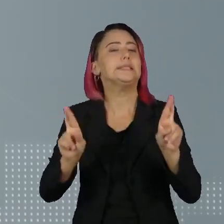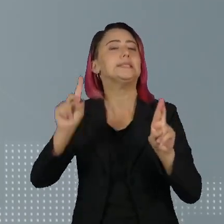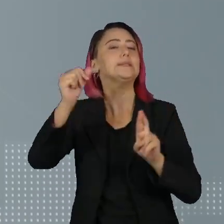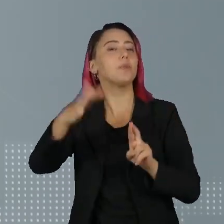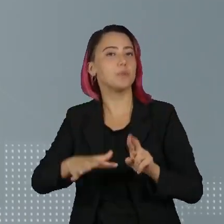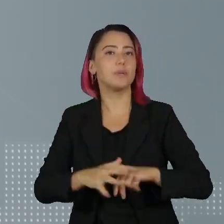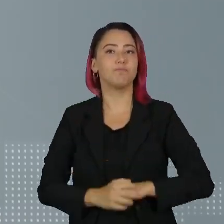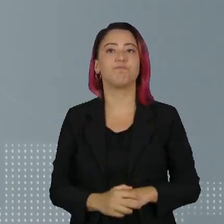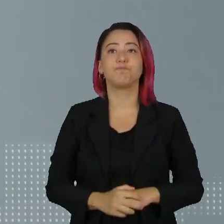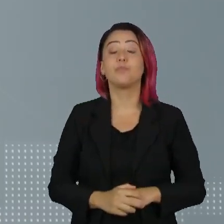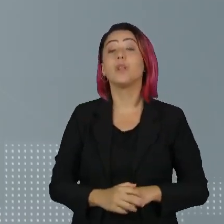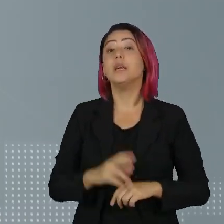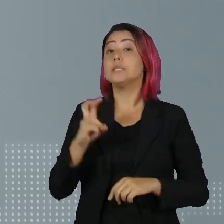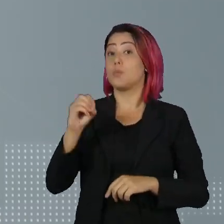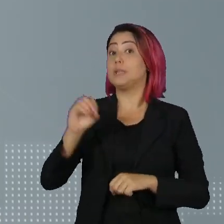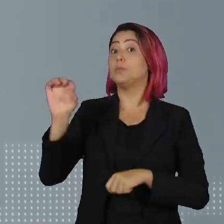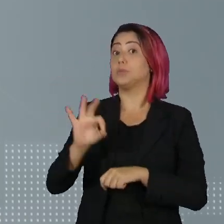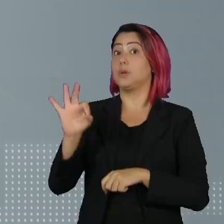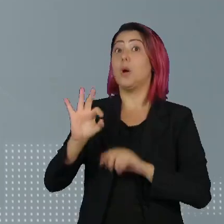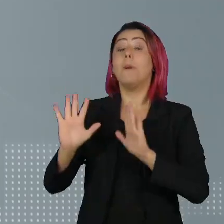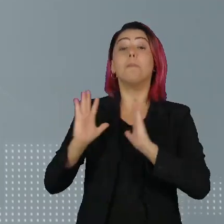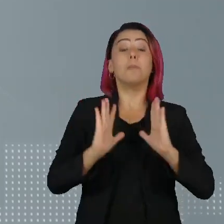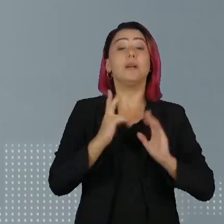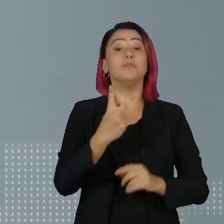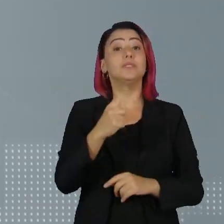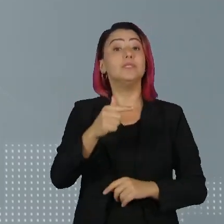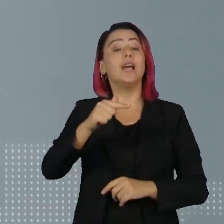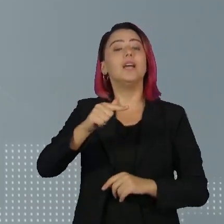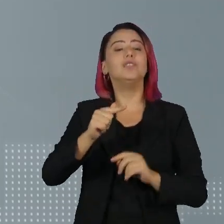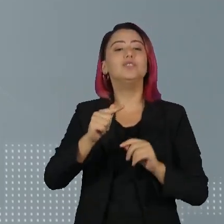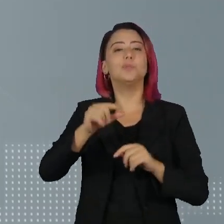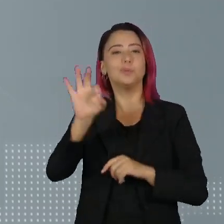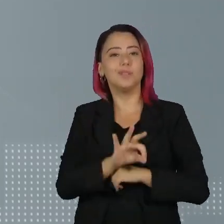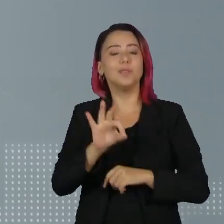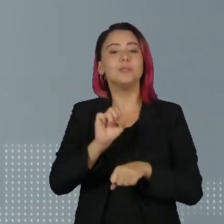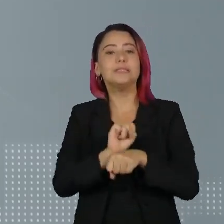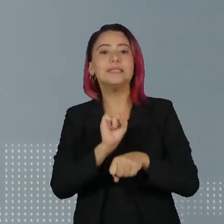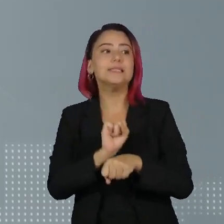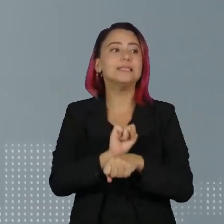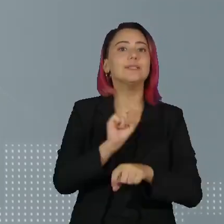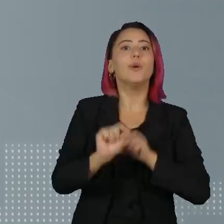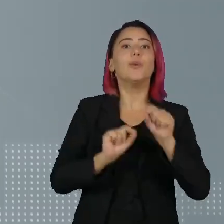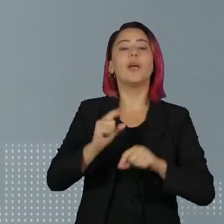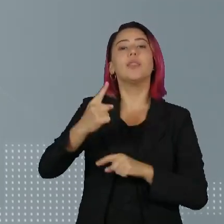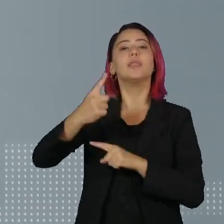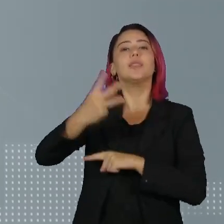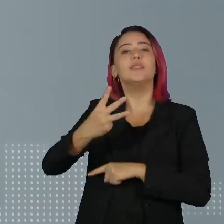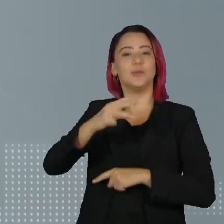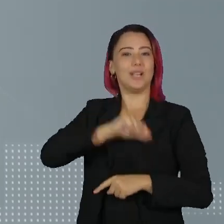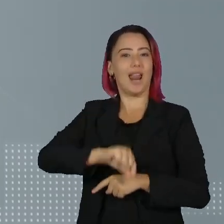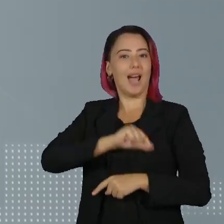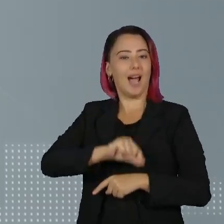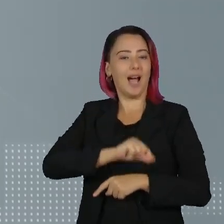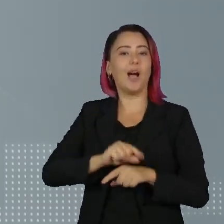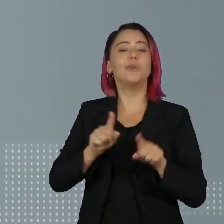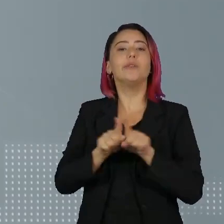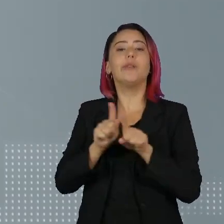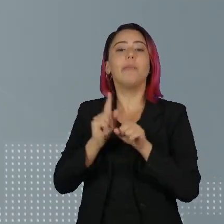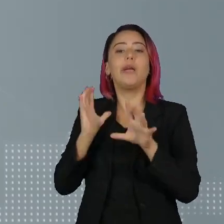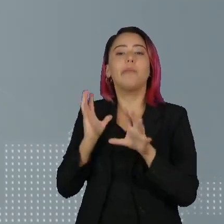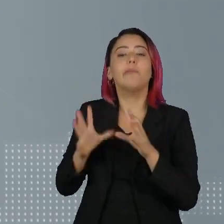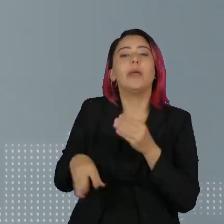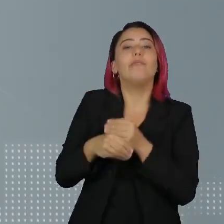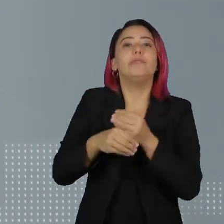outros 27% aguardam algum pagamento ou aquela esperada segunda parcela do 13º. E outros 20